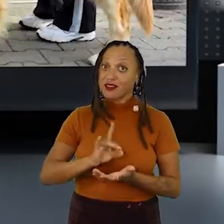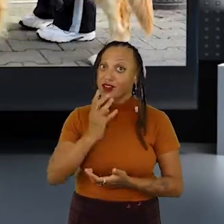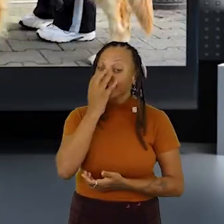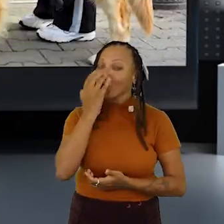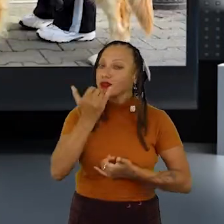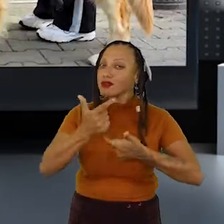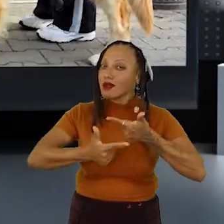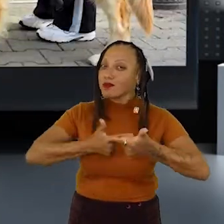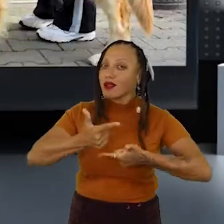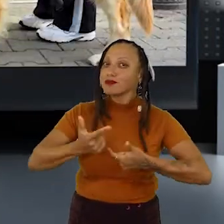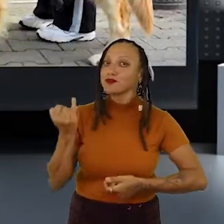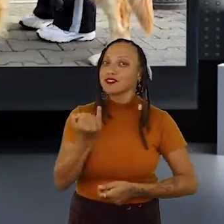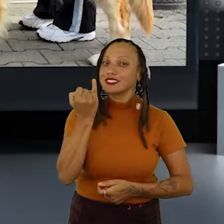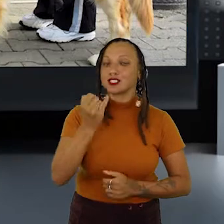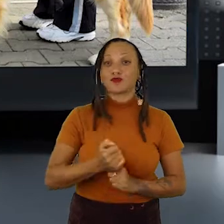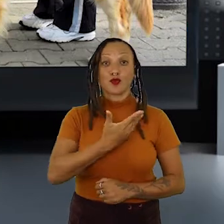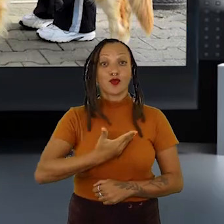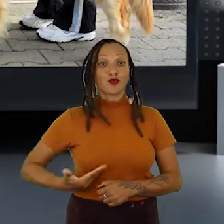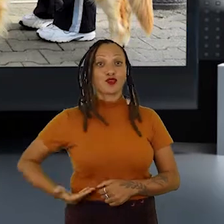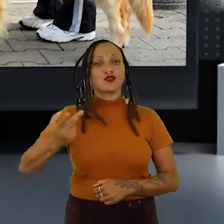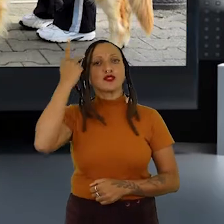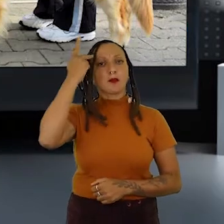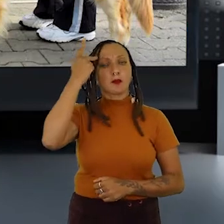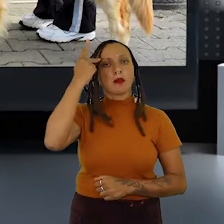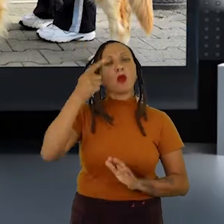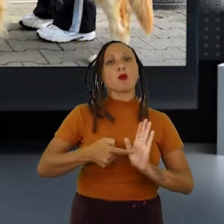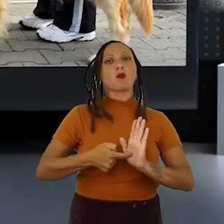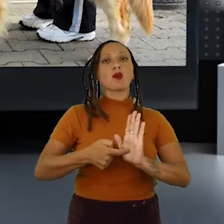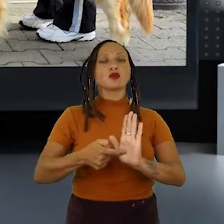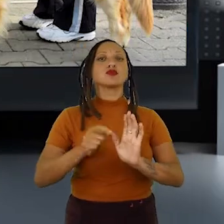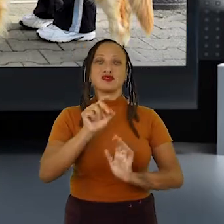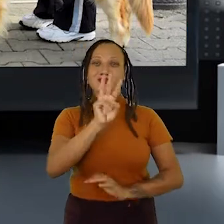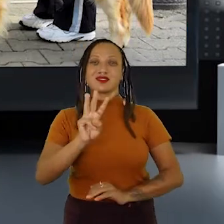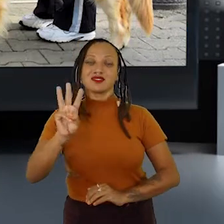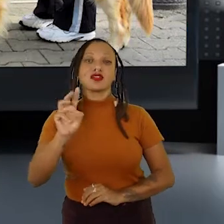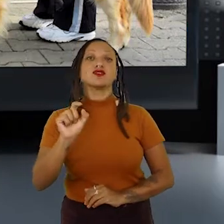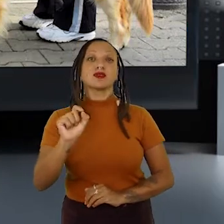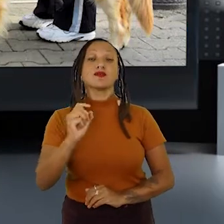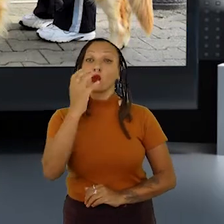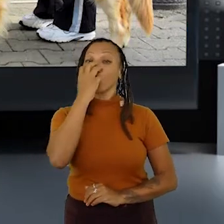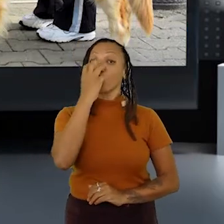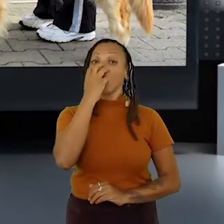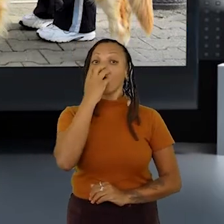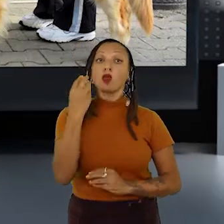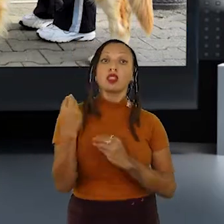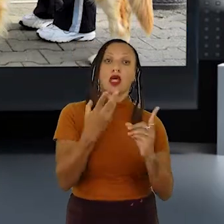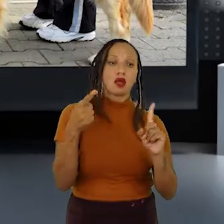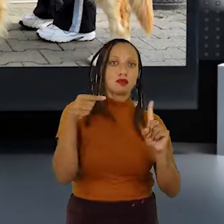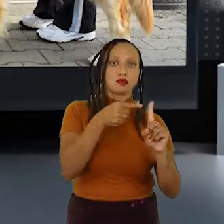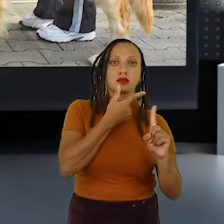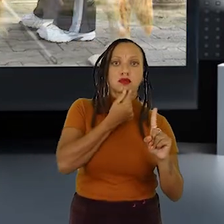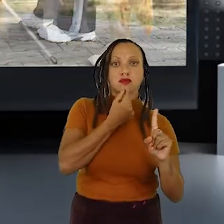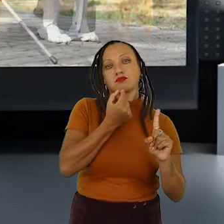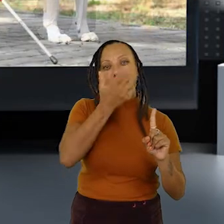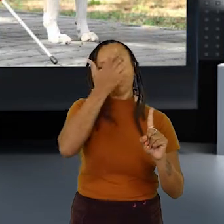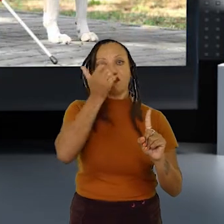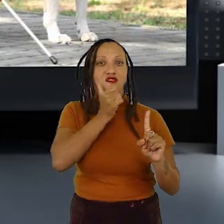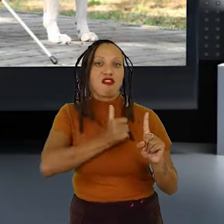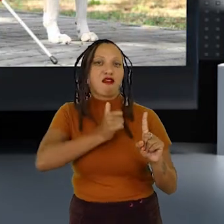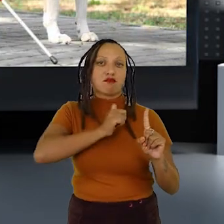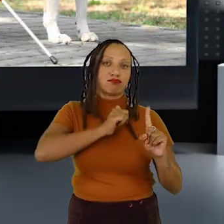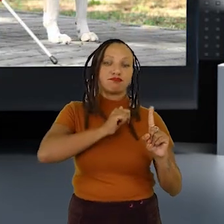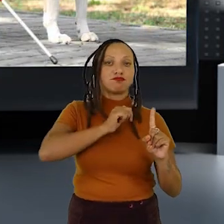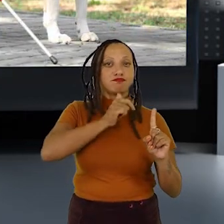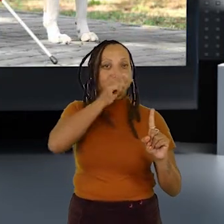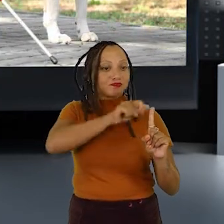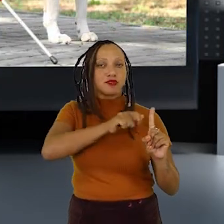governo de São Paulo, o Cão Guia, ele é um animal que tem a função de oferecer ao seu proprietário uma segurança na locomoção. Além também,